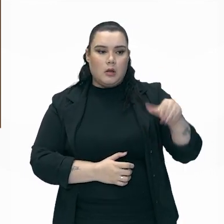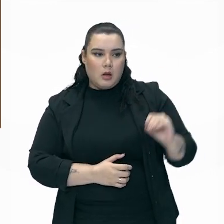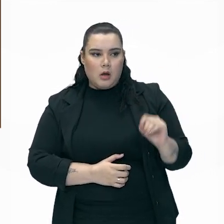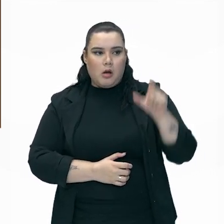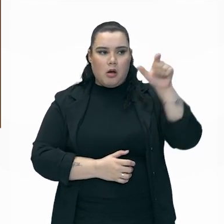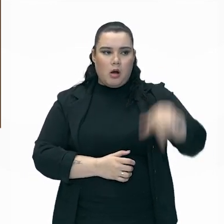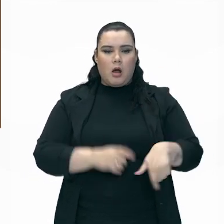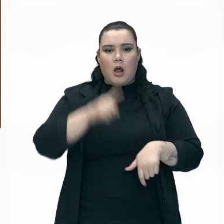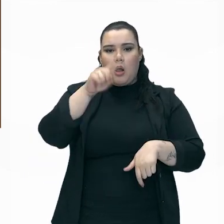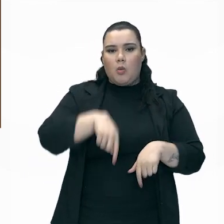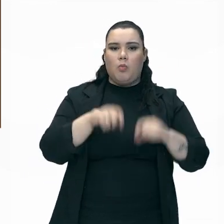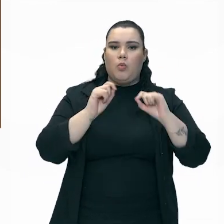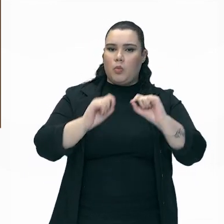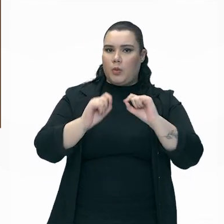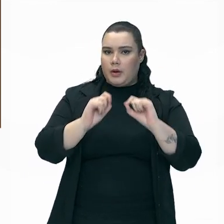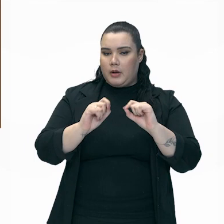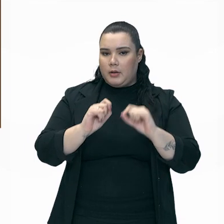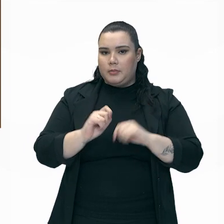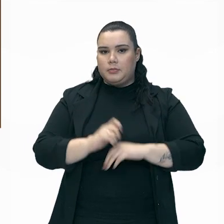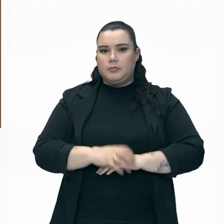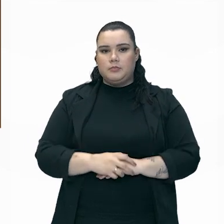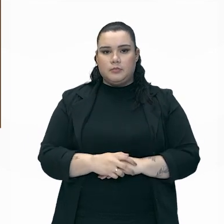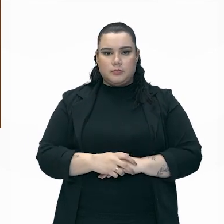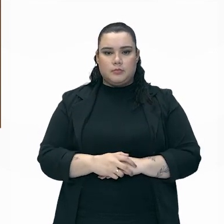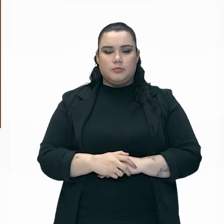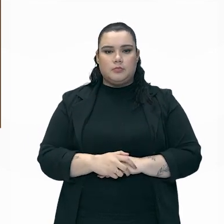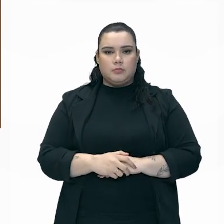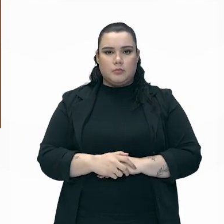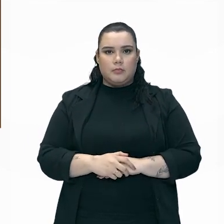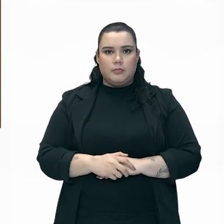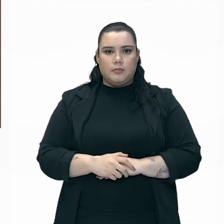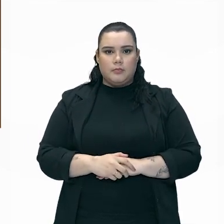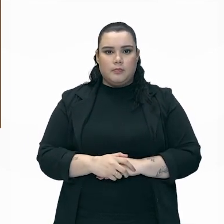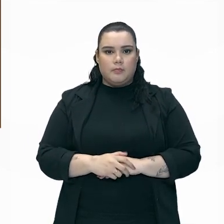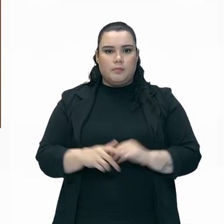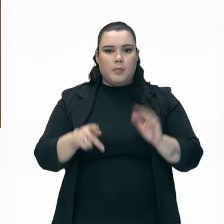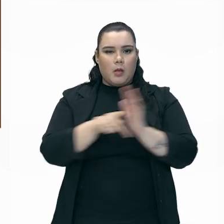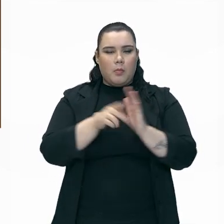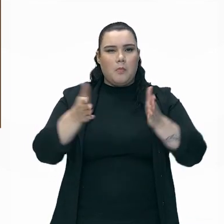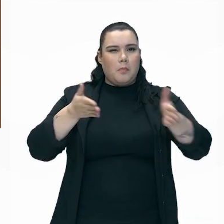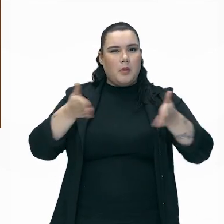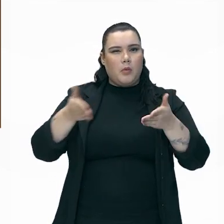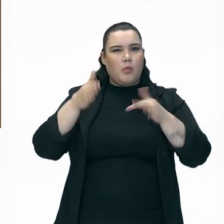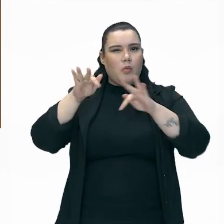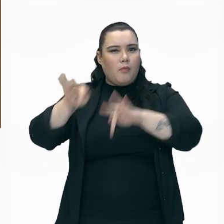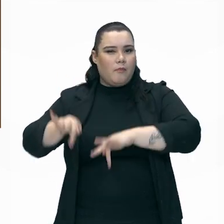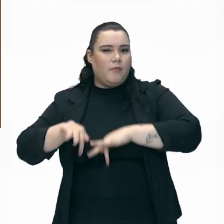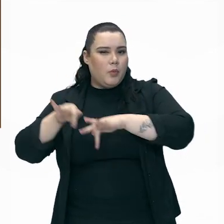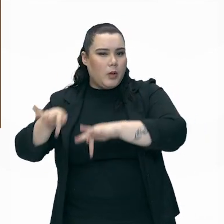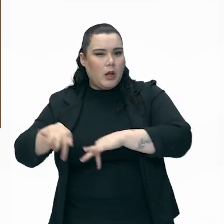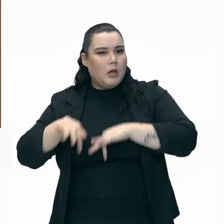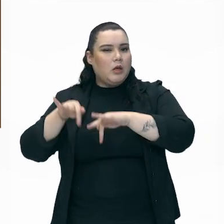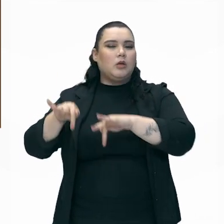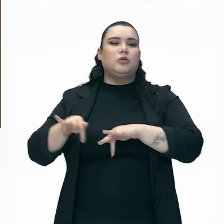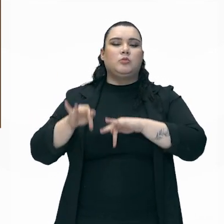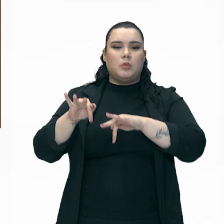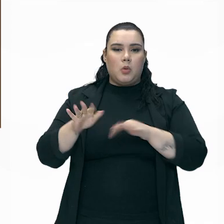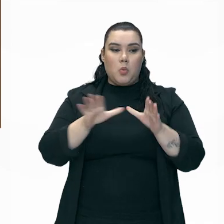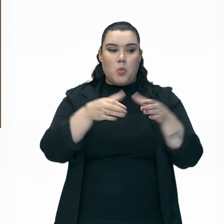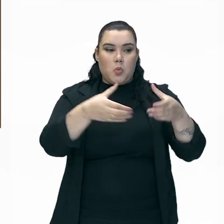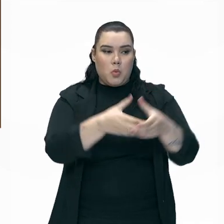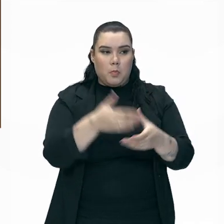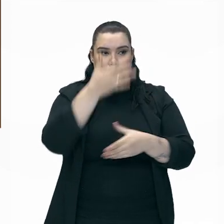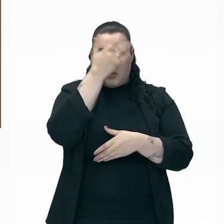vassalos ali nos feudos, onde você tinha um grupo de pessoas que tinha que